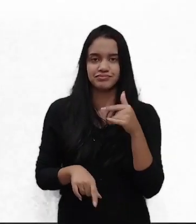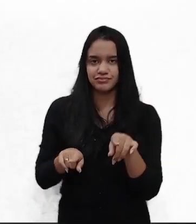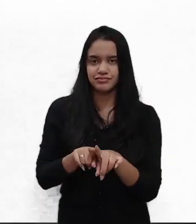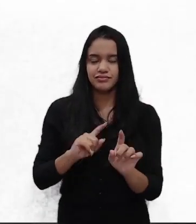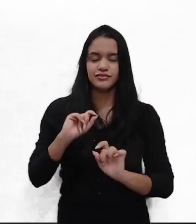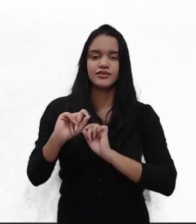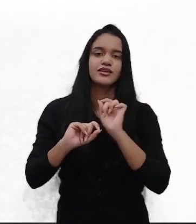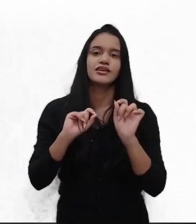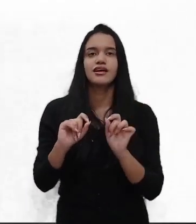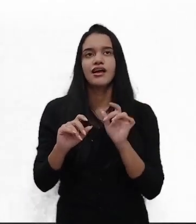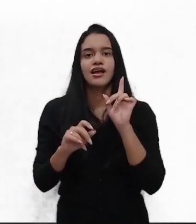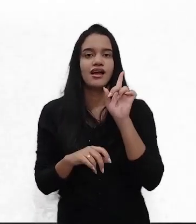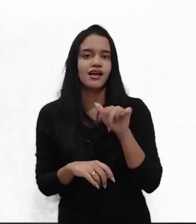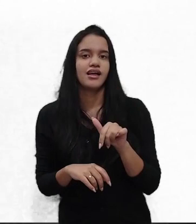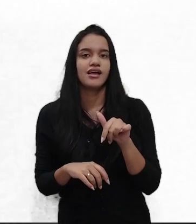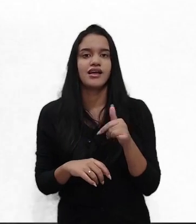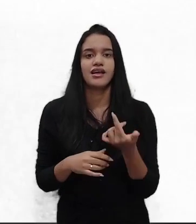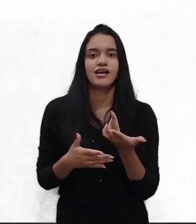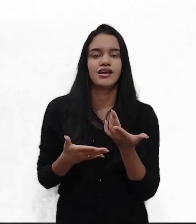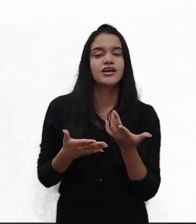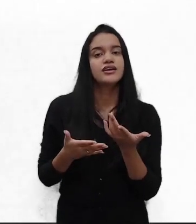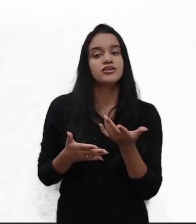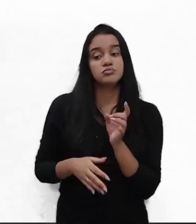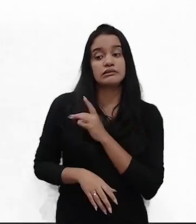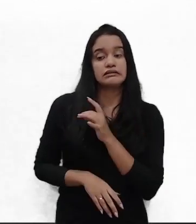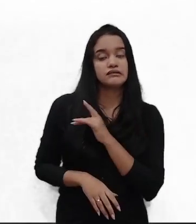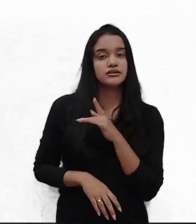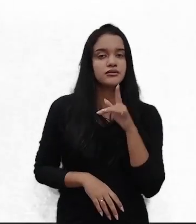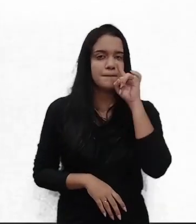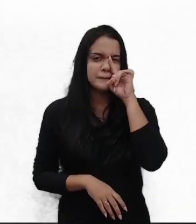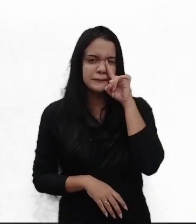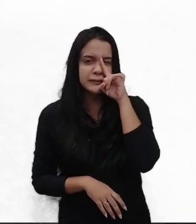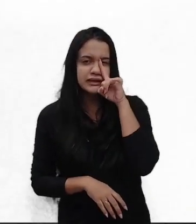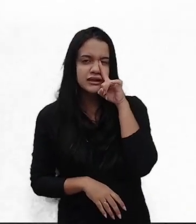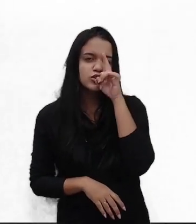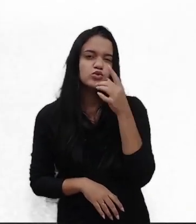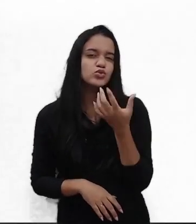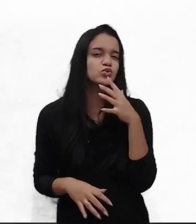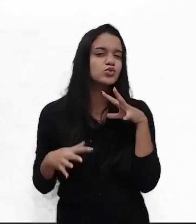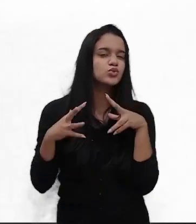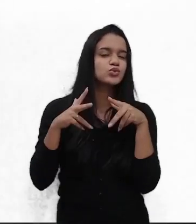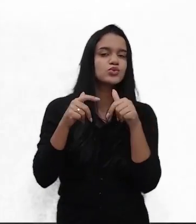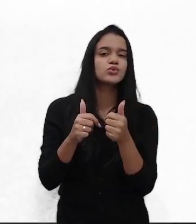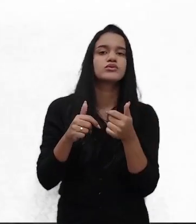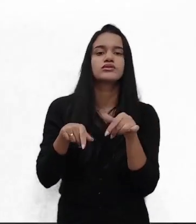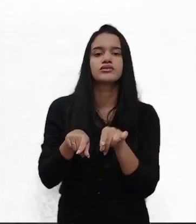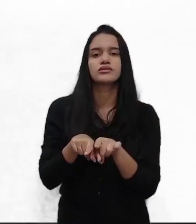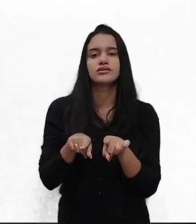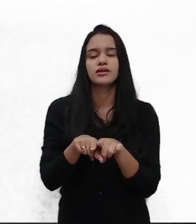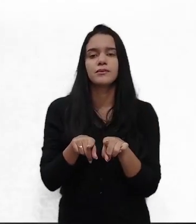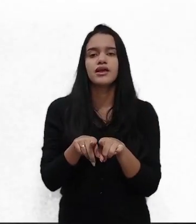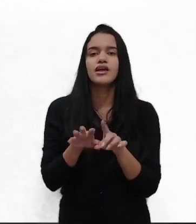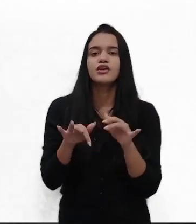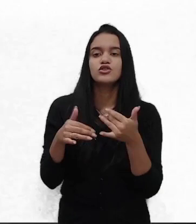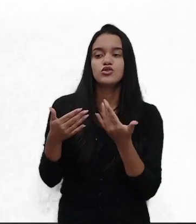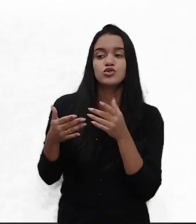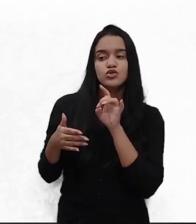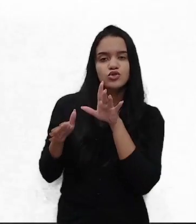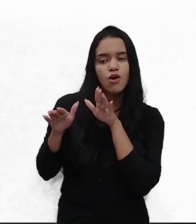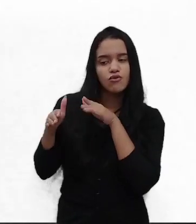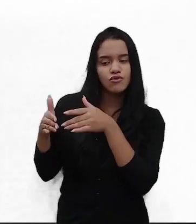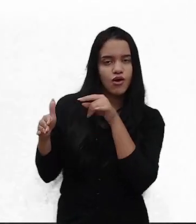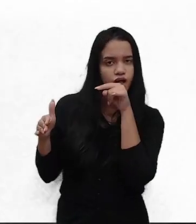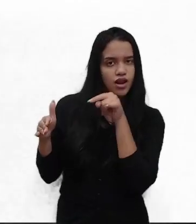tão arriscado, para que você coloque todas as fichas, aposte todas as fichas em uma única ação